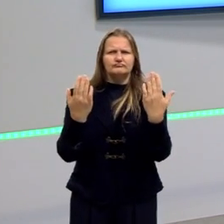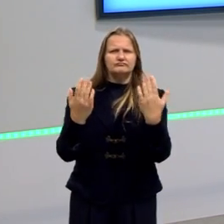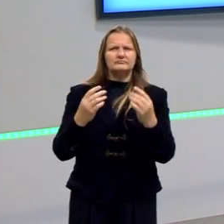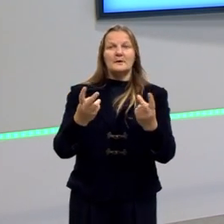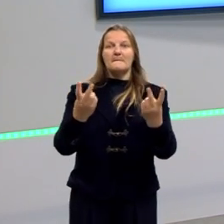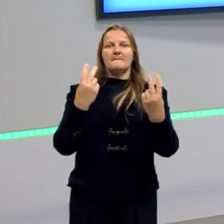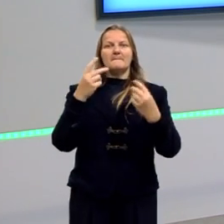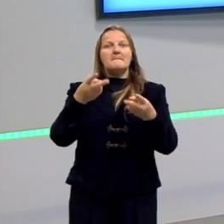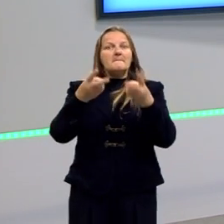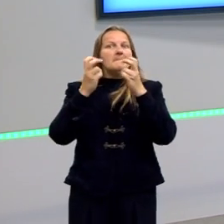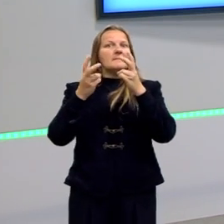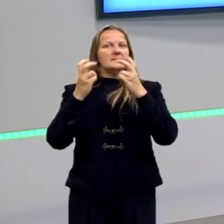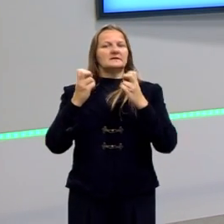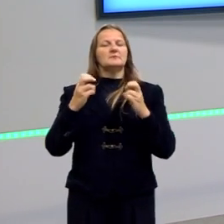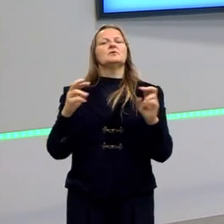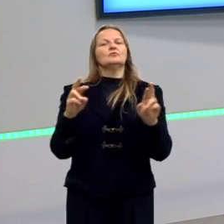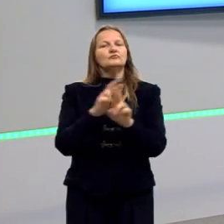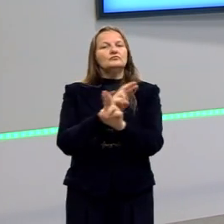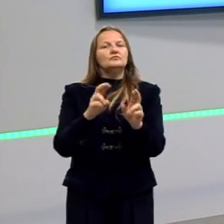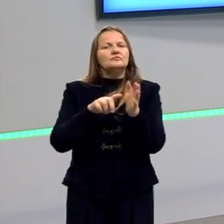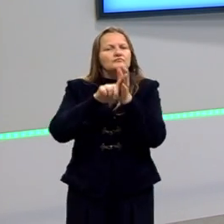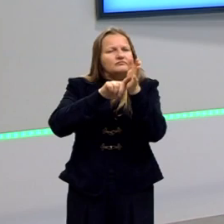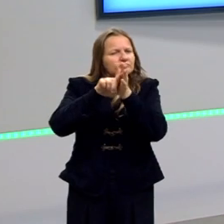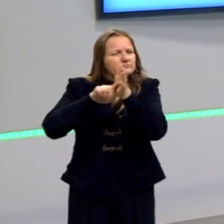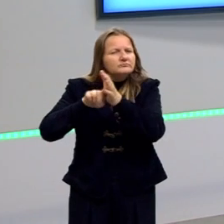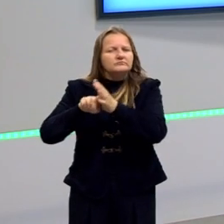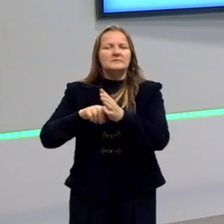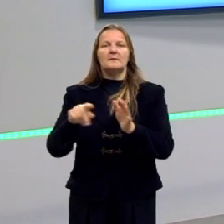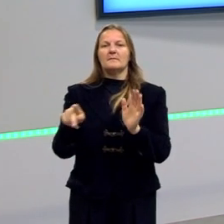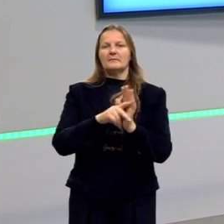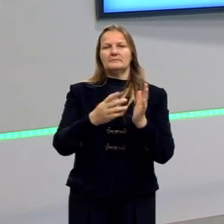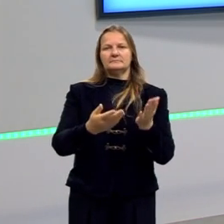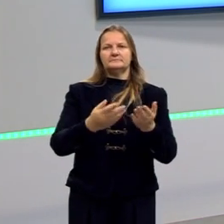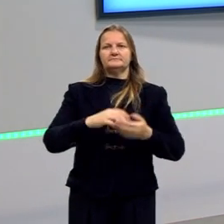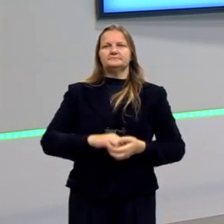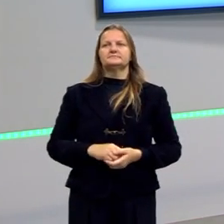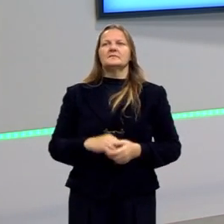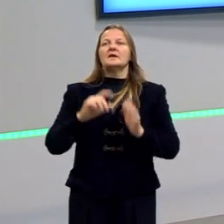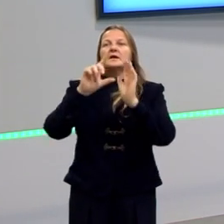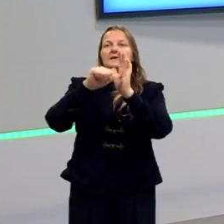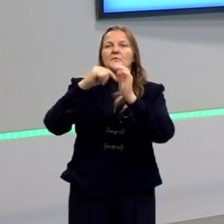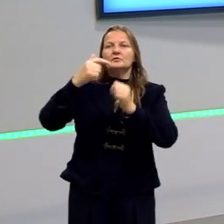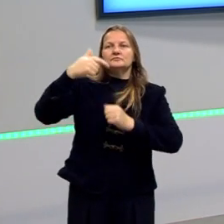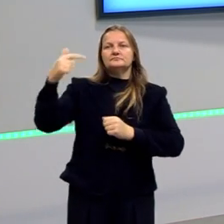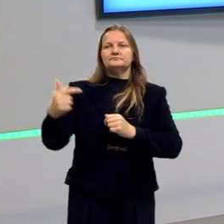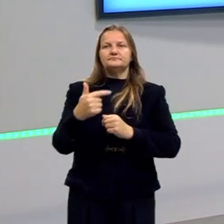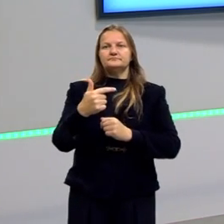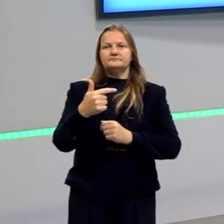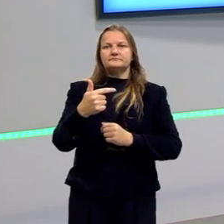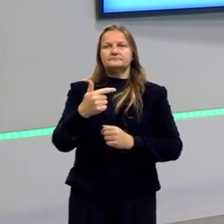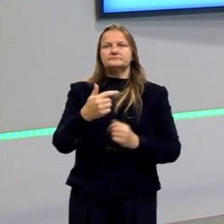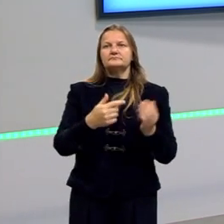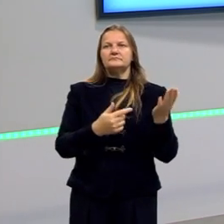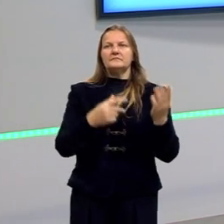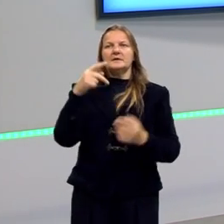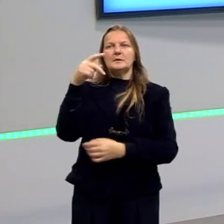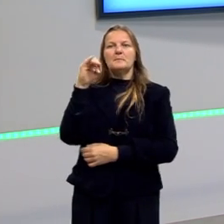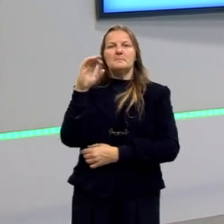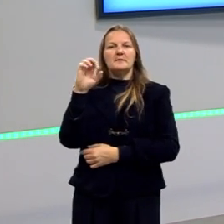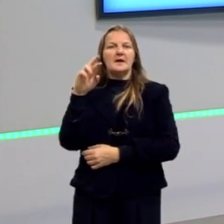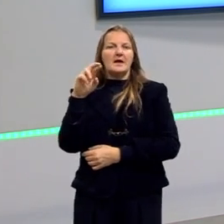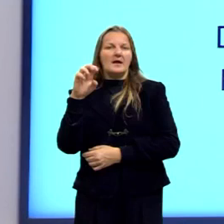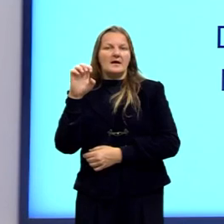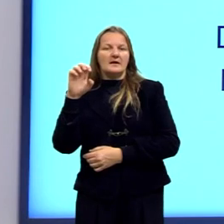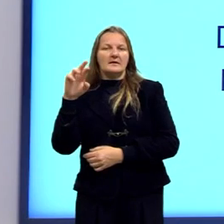percebeu isso e começou a investigar sobre isso. Depois, então, temos o Pierre, né? Que